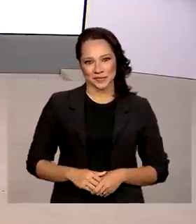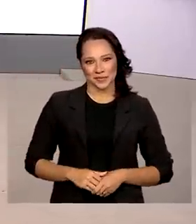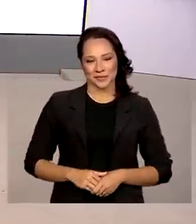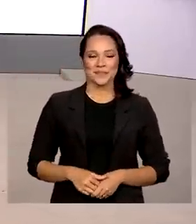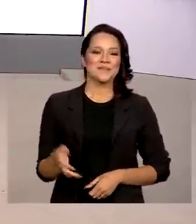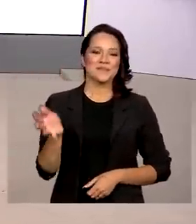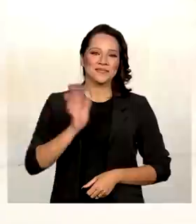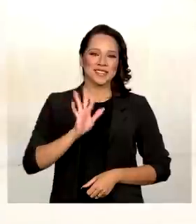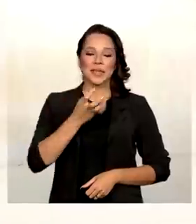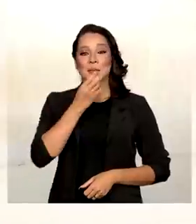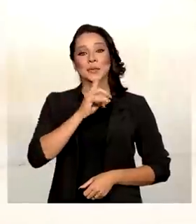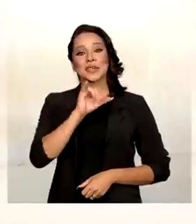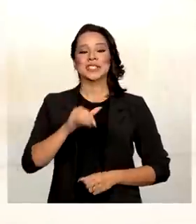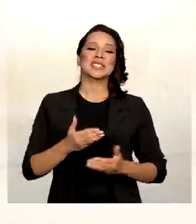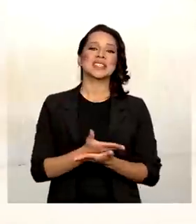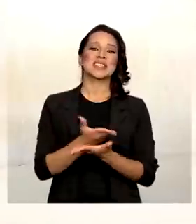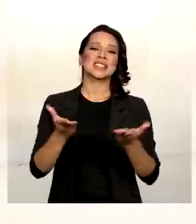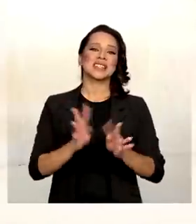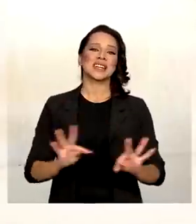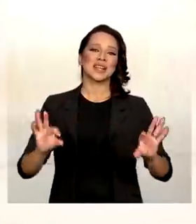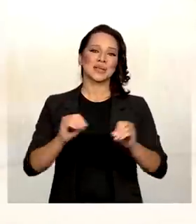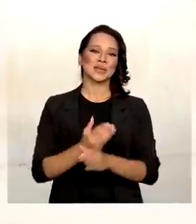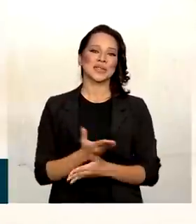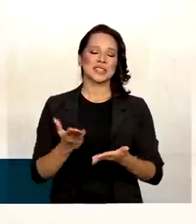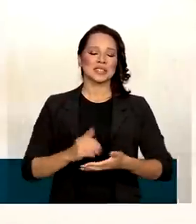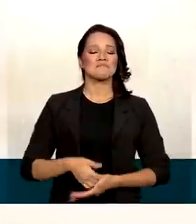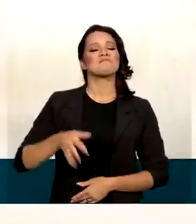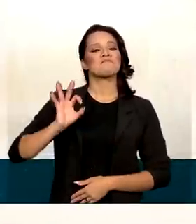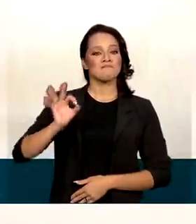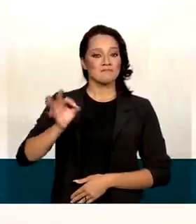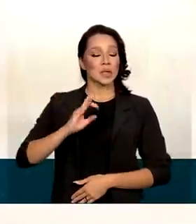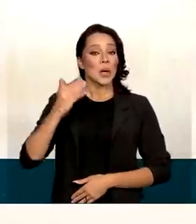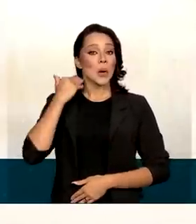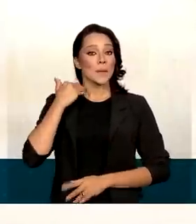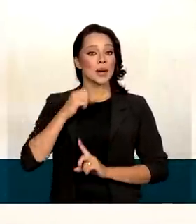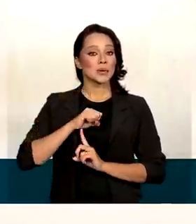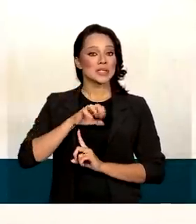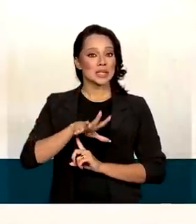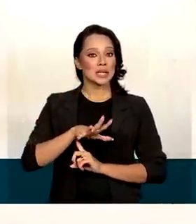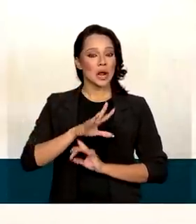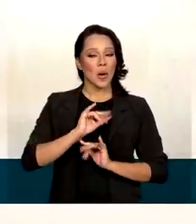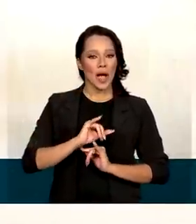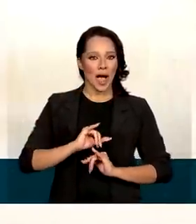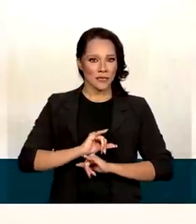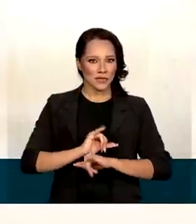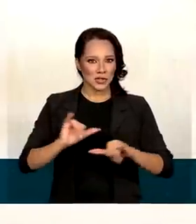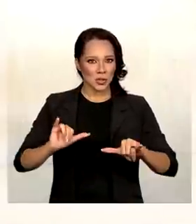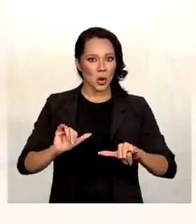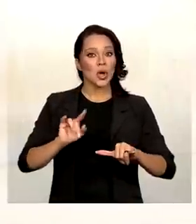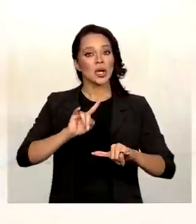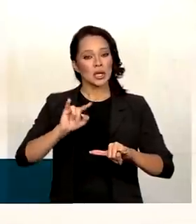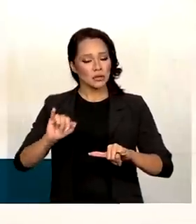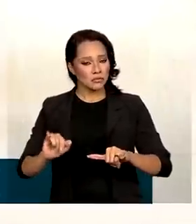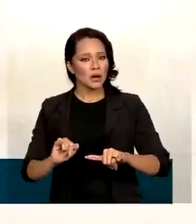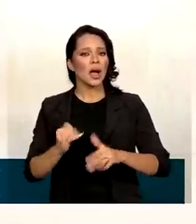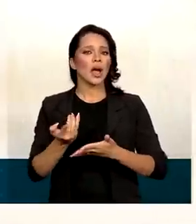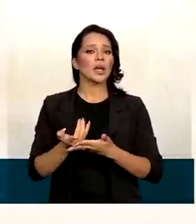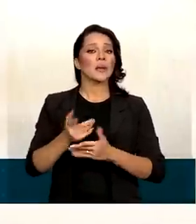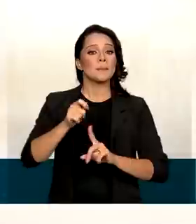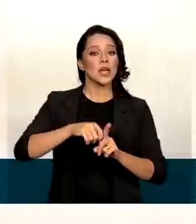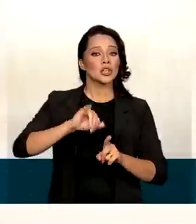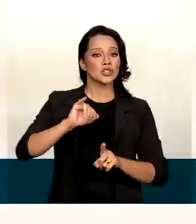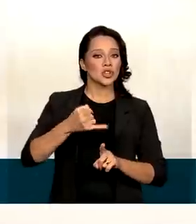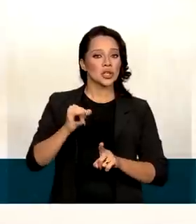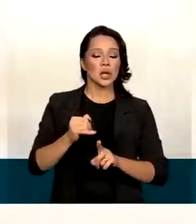Olá, Renata, bom dia para você, bom dia a todos. É isso mesmo, o Banco Central informou que vai voltar a receber em